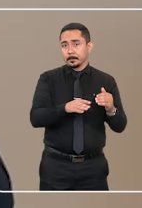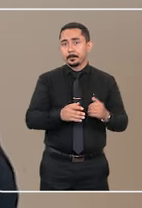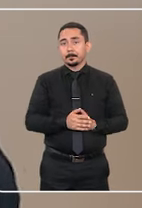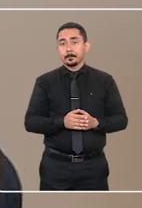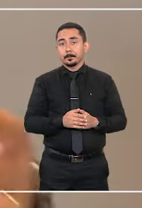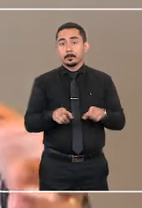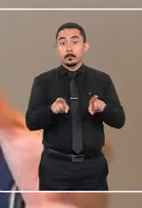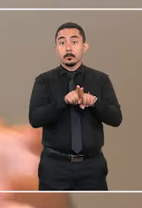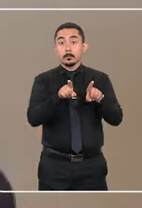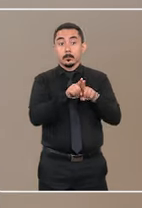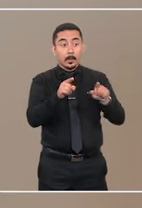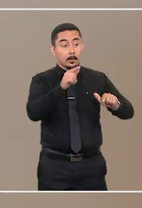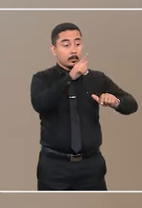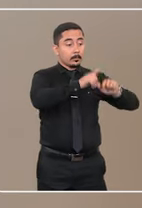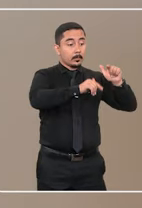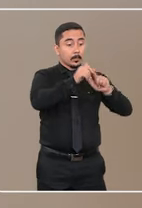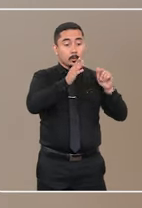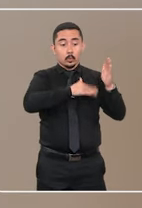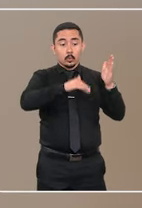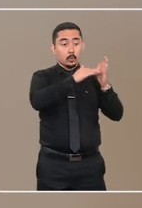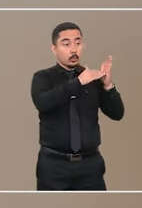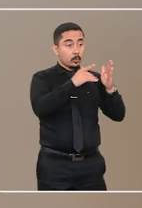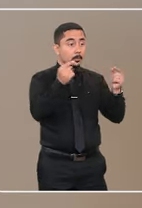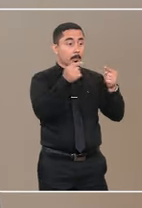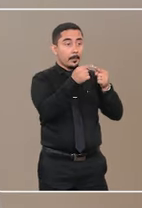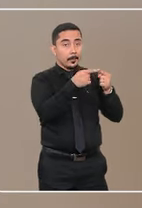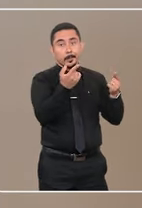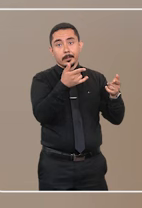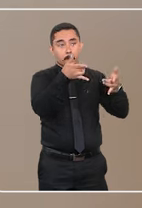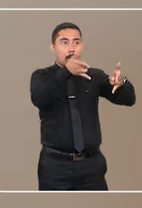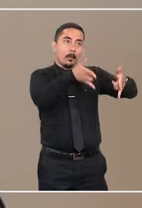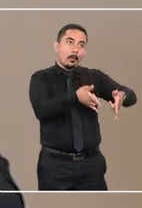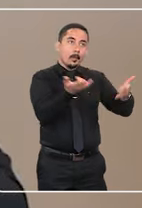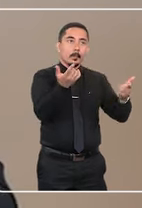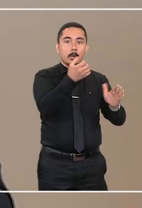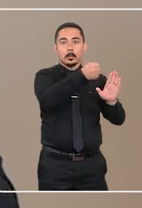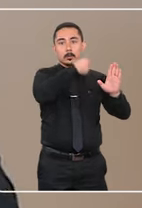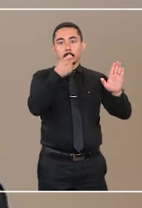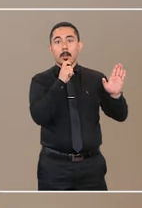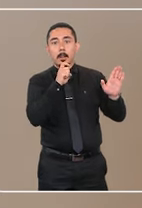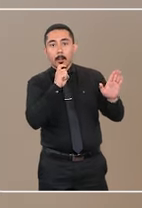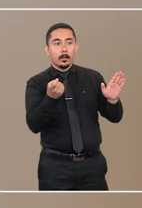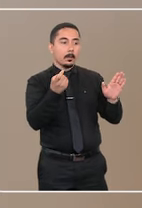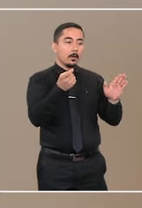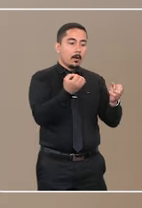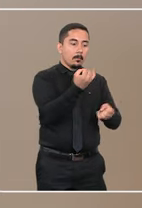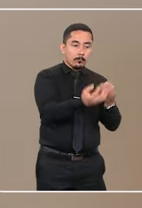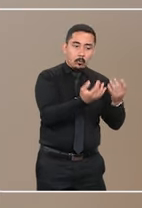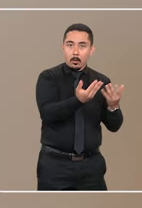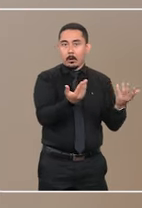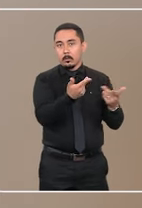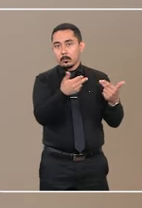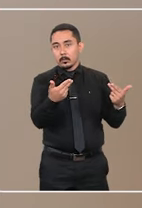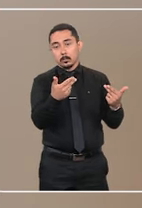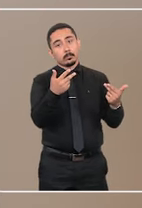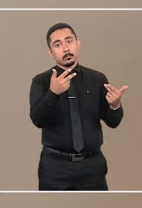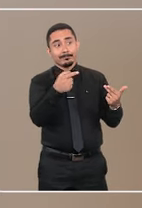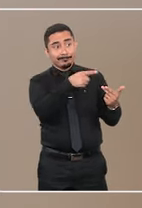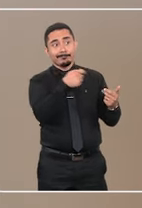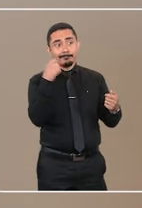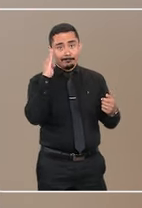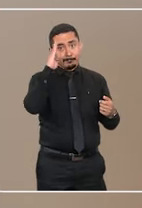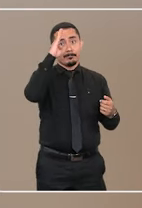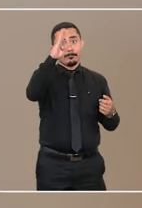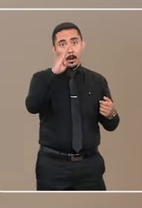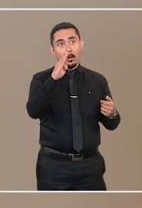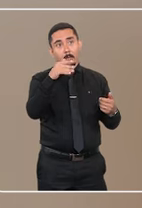os bens que guarnecem a residência do devedor, cama, geladeira, fogão, esses bens que são essenciais para a vida da